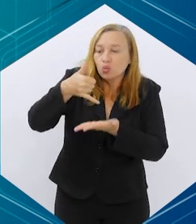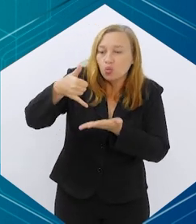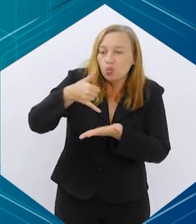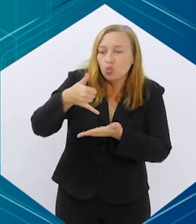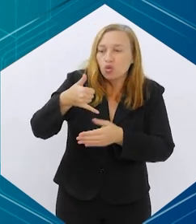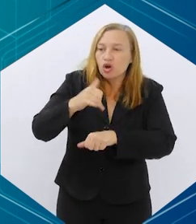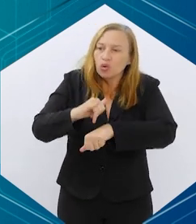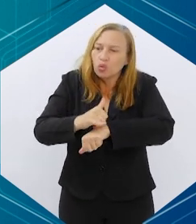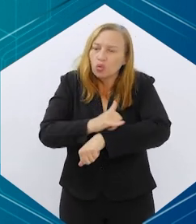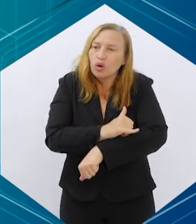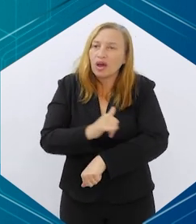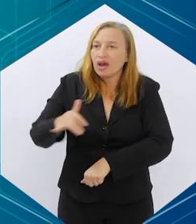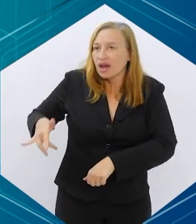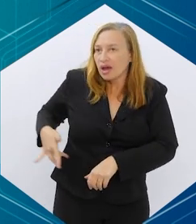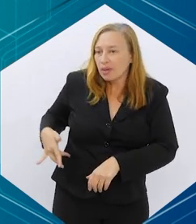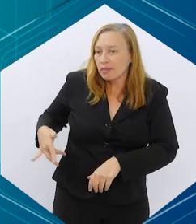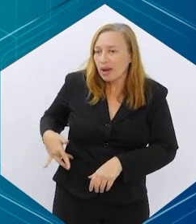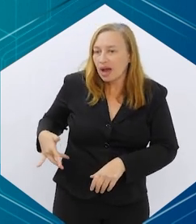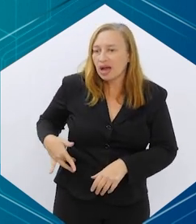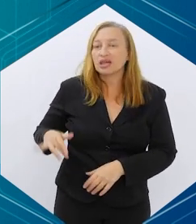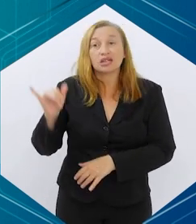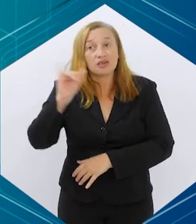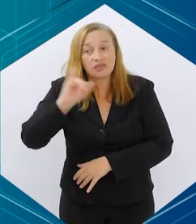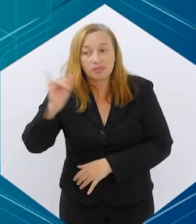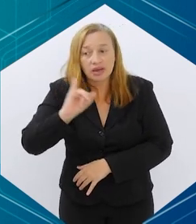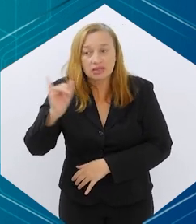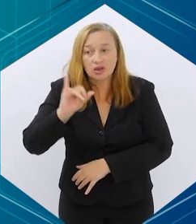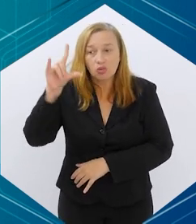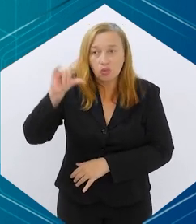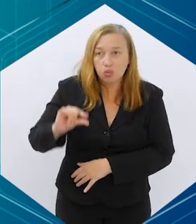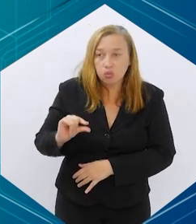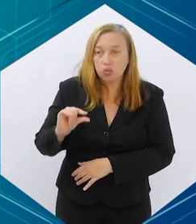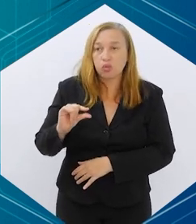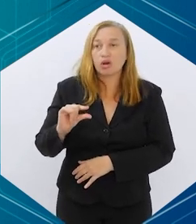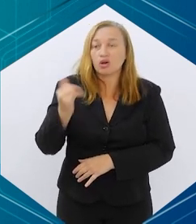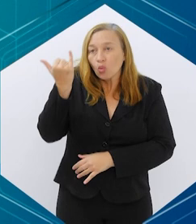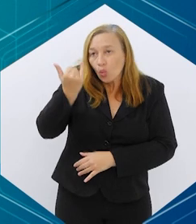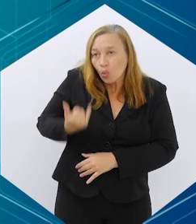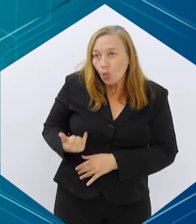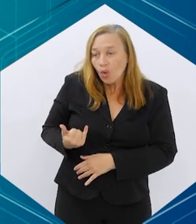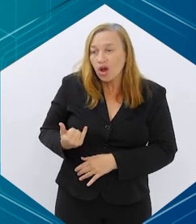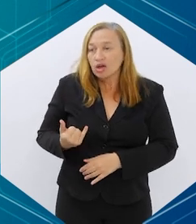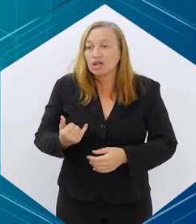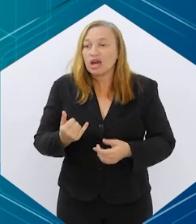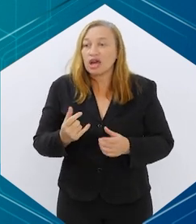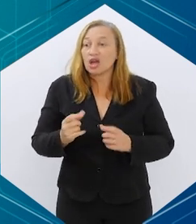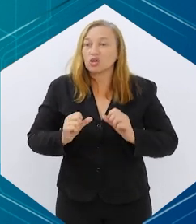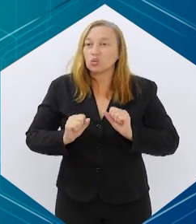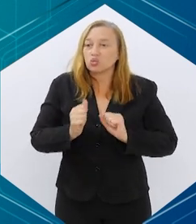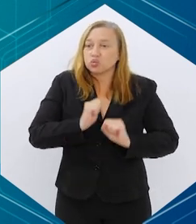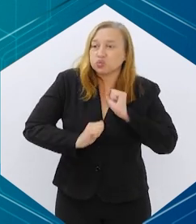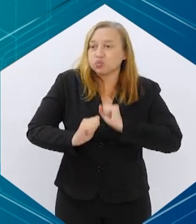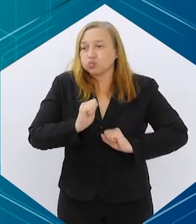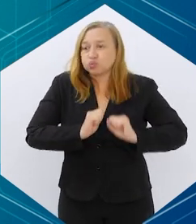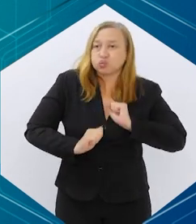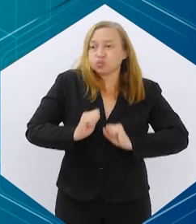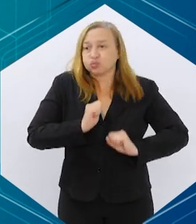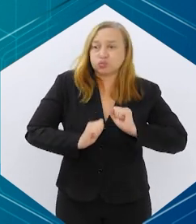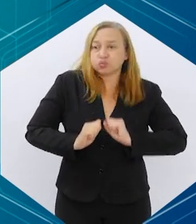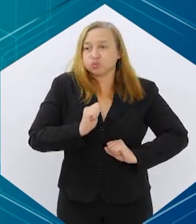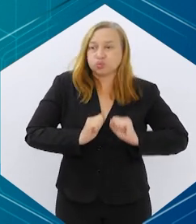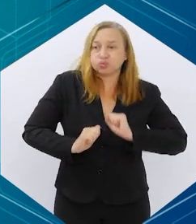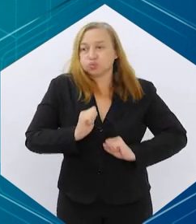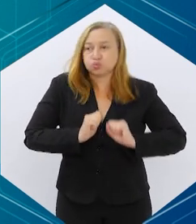gordura hepática, da inflamação com a perda de peso, o aumento da saciedade, então assim, para quem